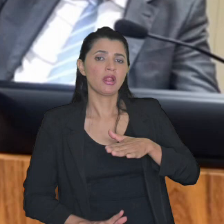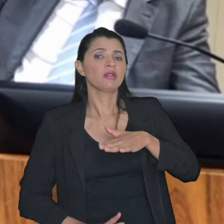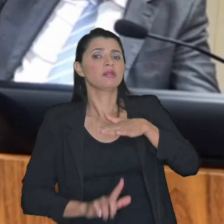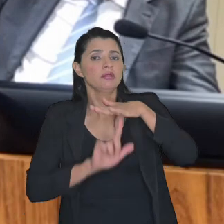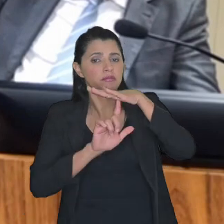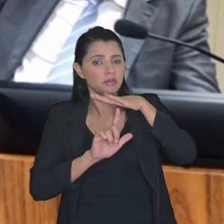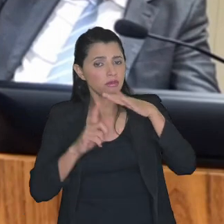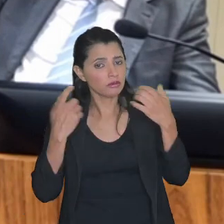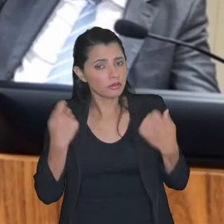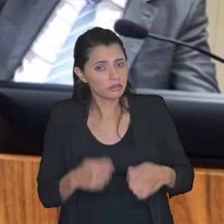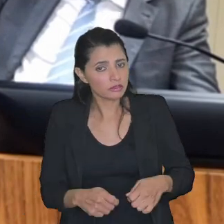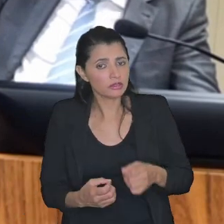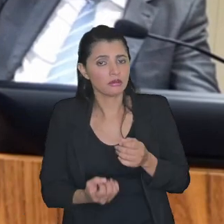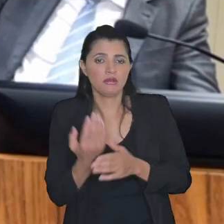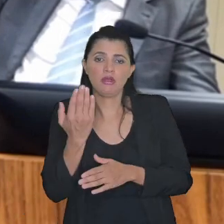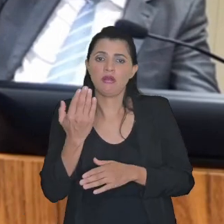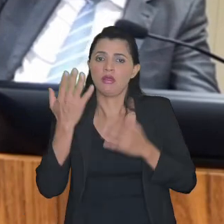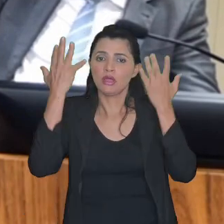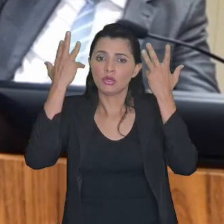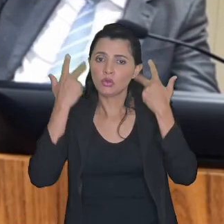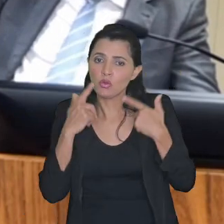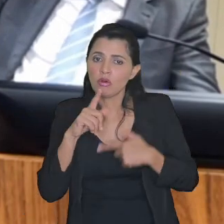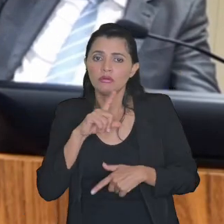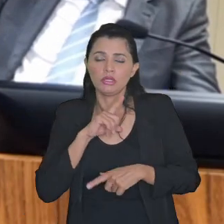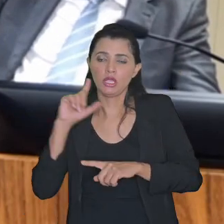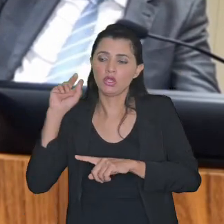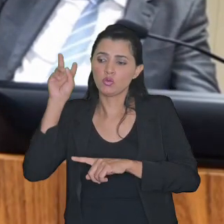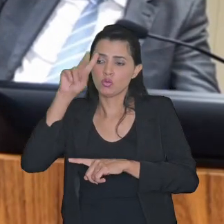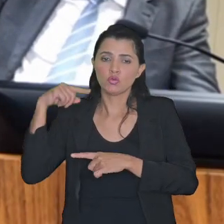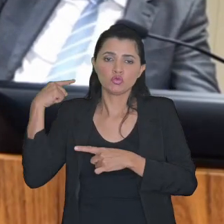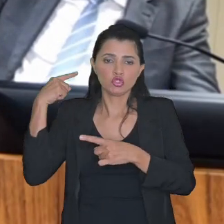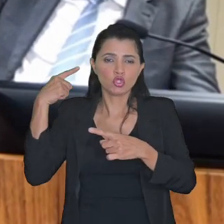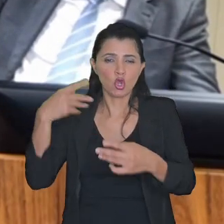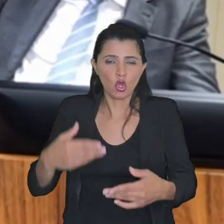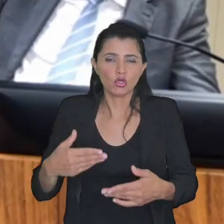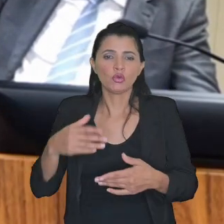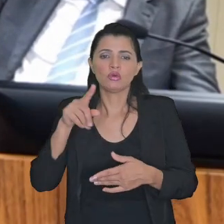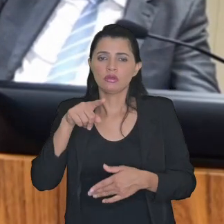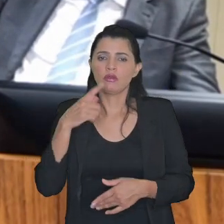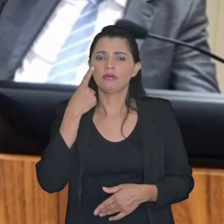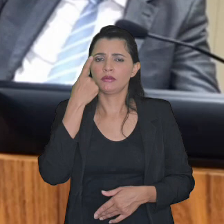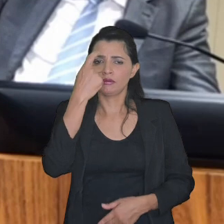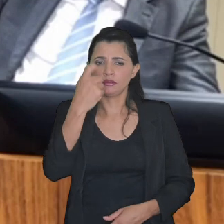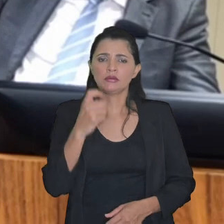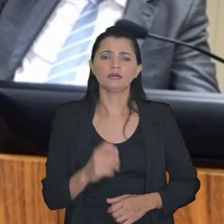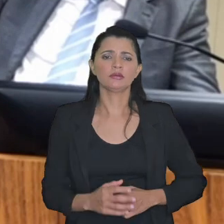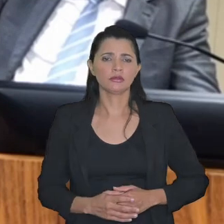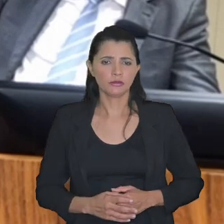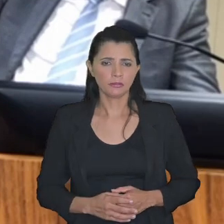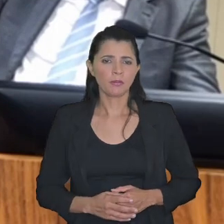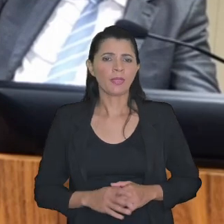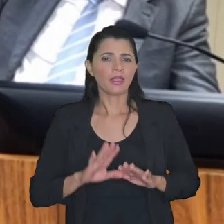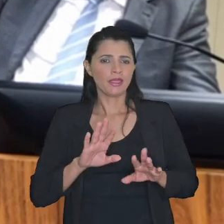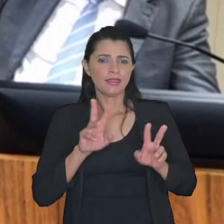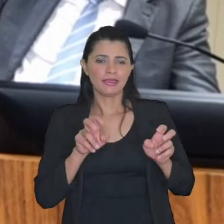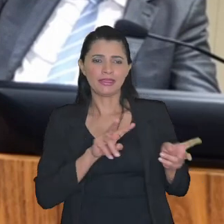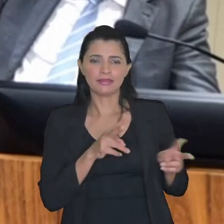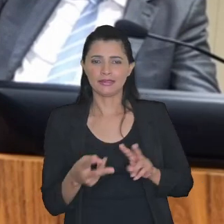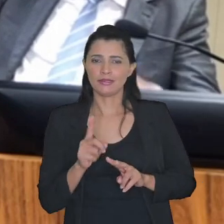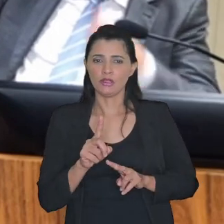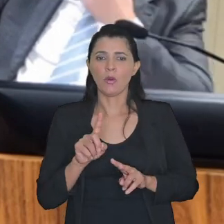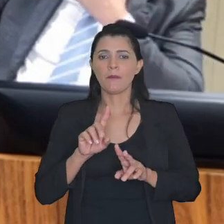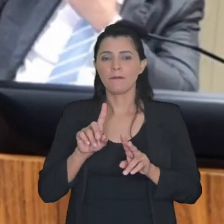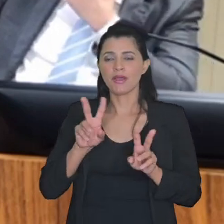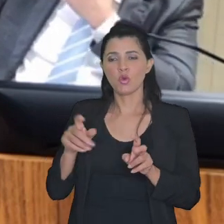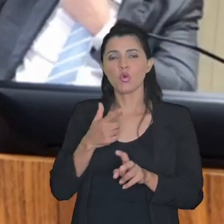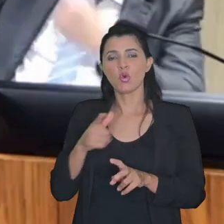é natural existe um histórico muito interessante não sobre transação mas sobre